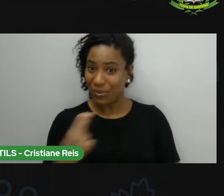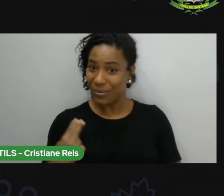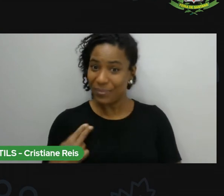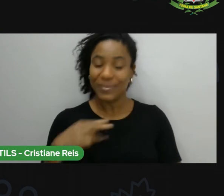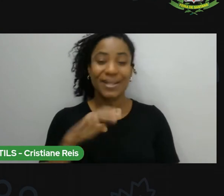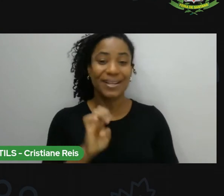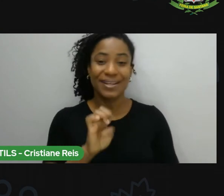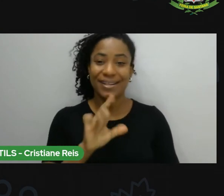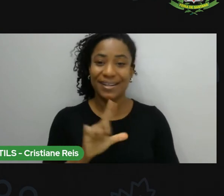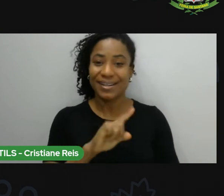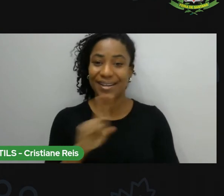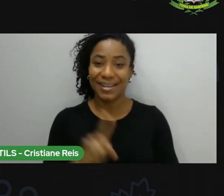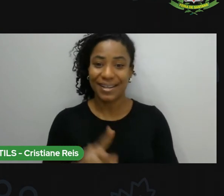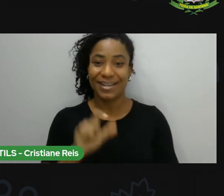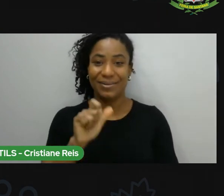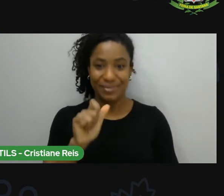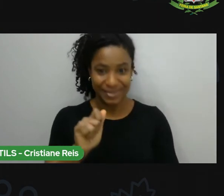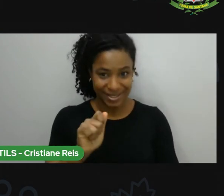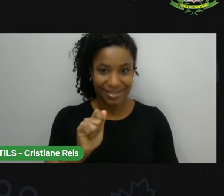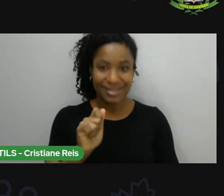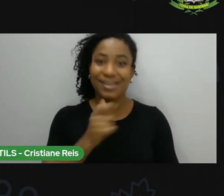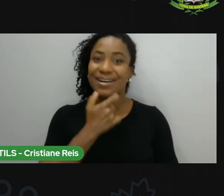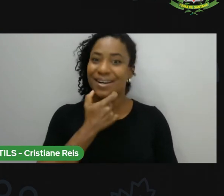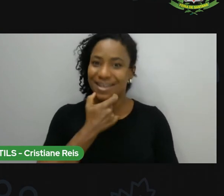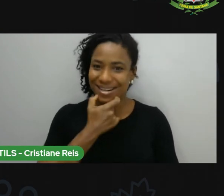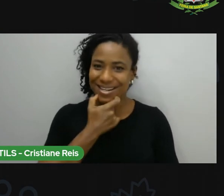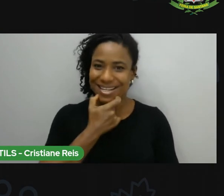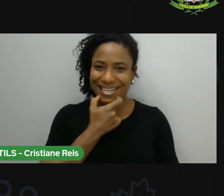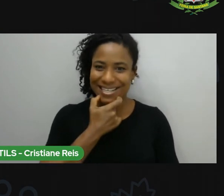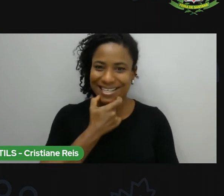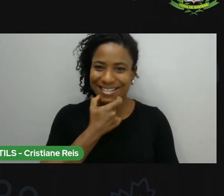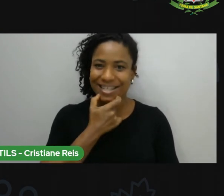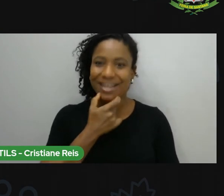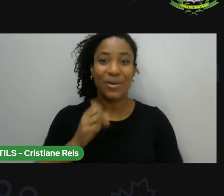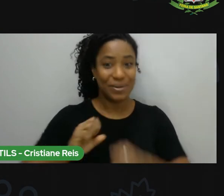-vindos à nossa aula 4 de inglês.